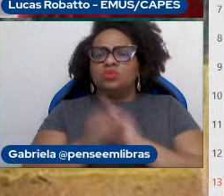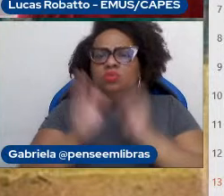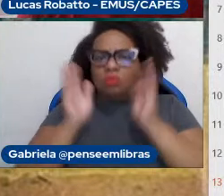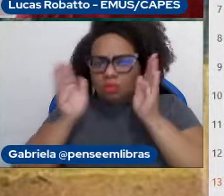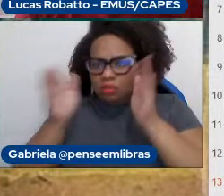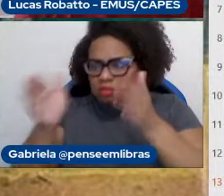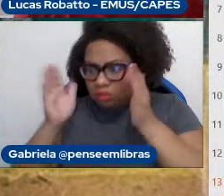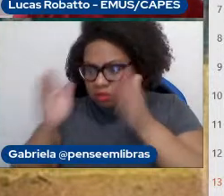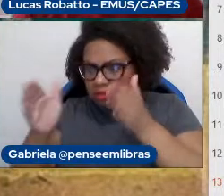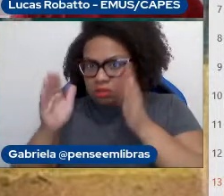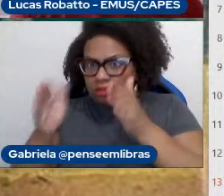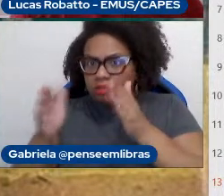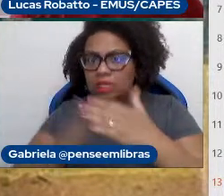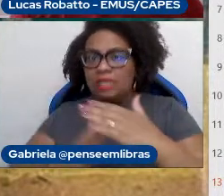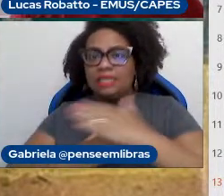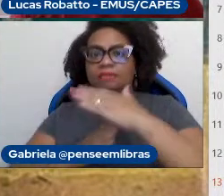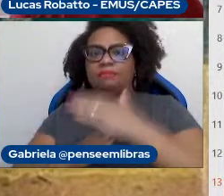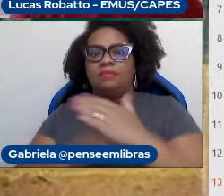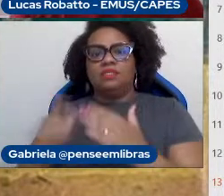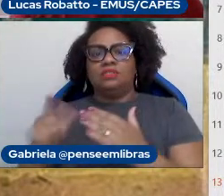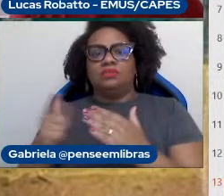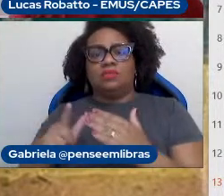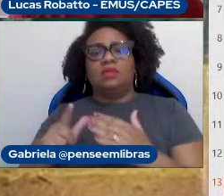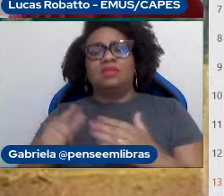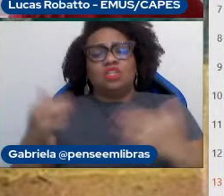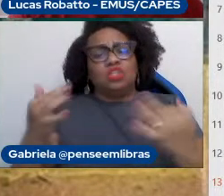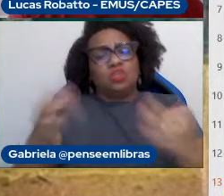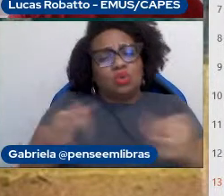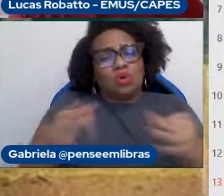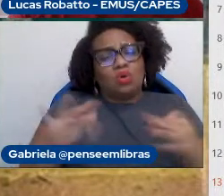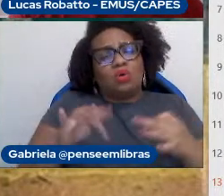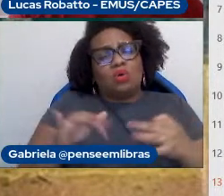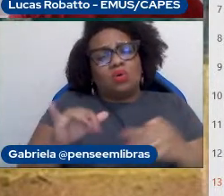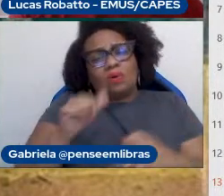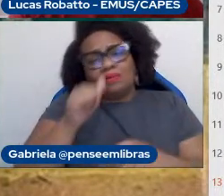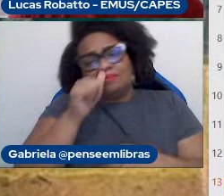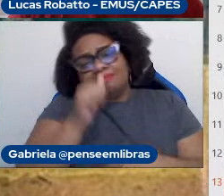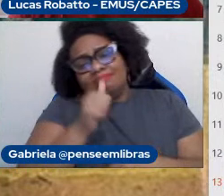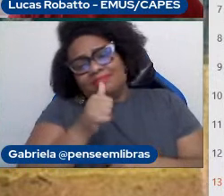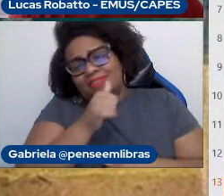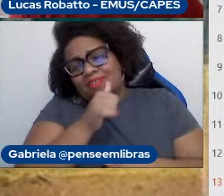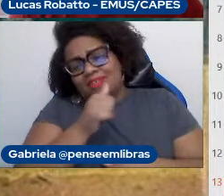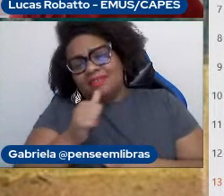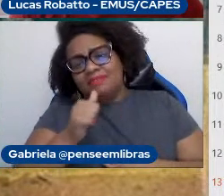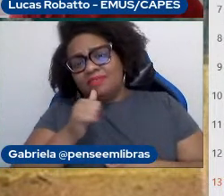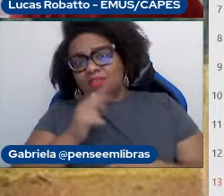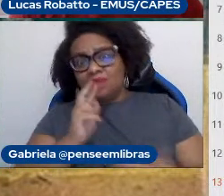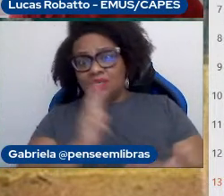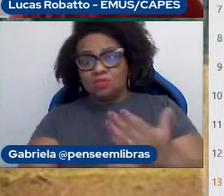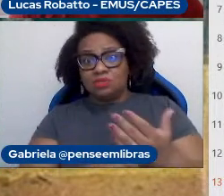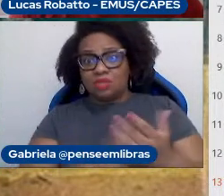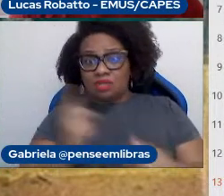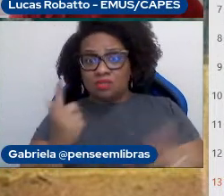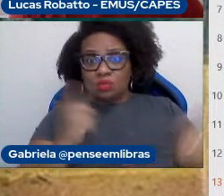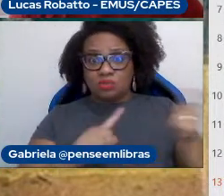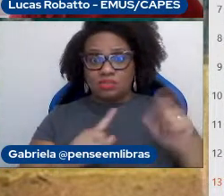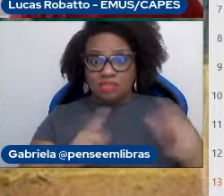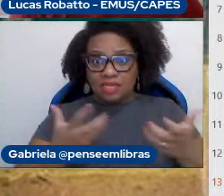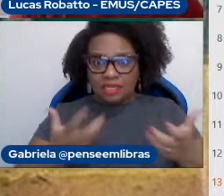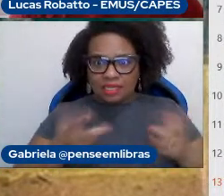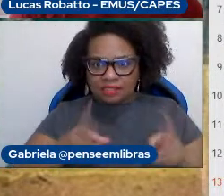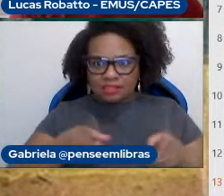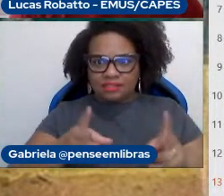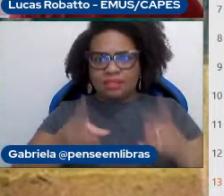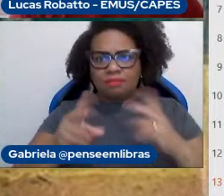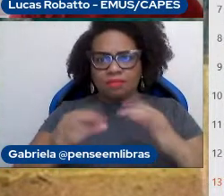estabelecimento da relação direta entre dor e sacrifícios e resultados satisfatórios intensificando a tendência de tocar, mesmo na ocorrência de